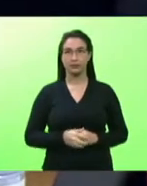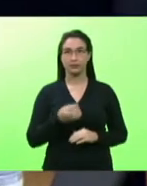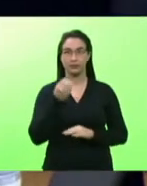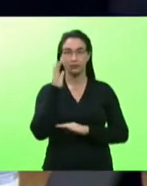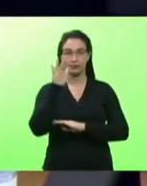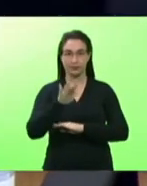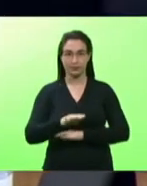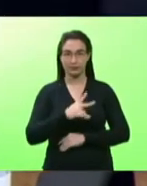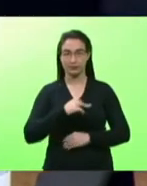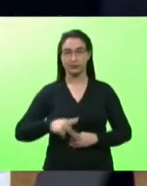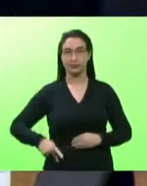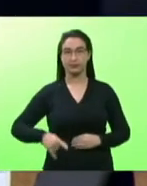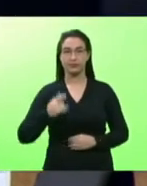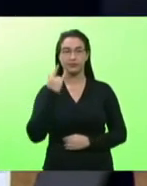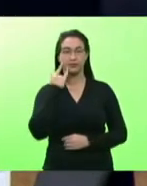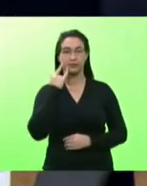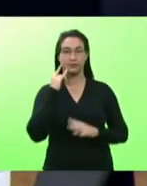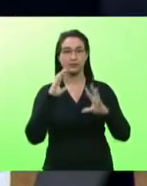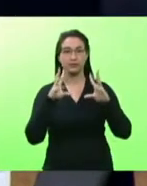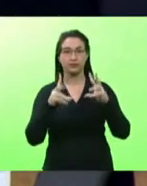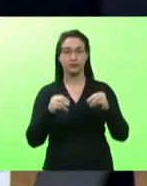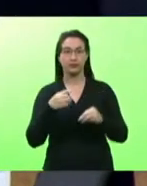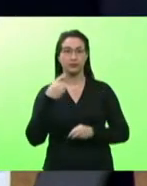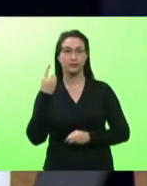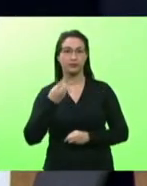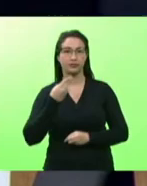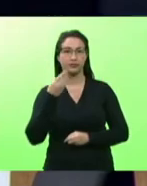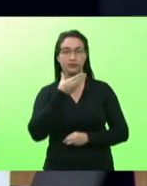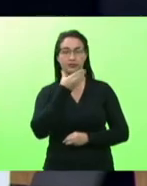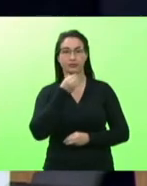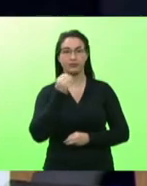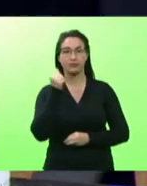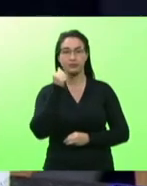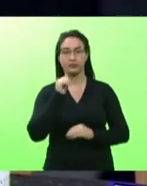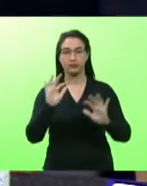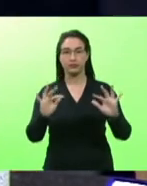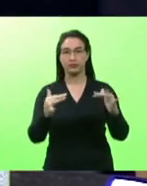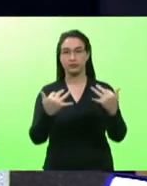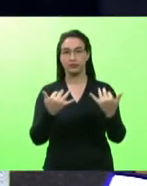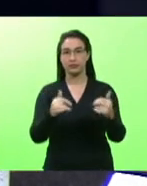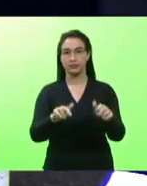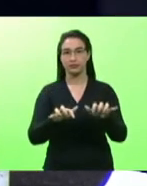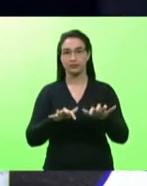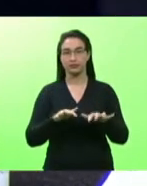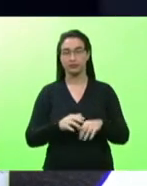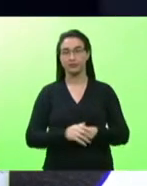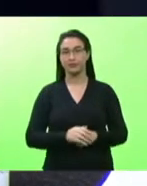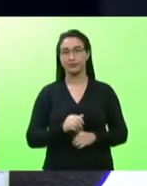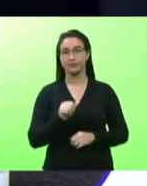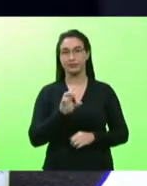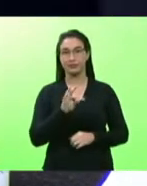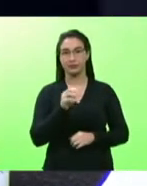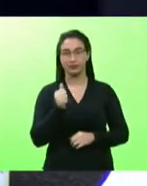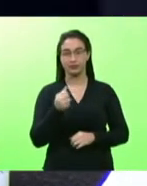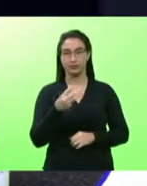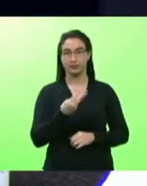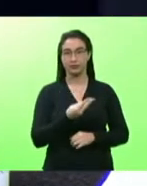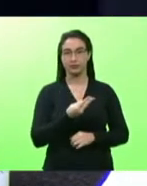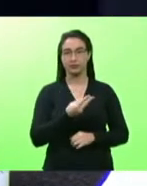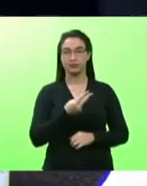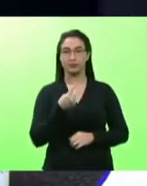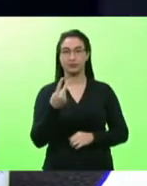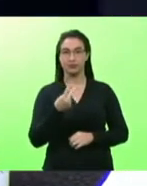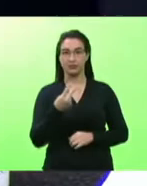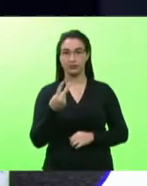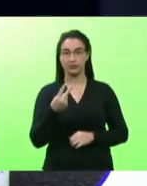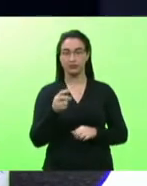presidente Mauro de Nadal, a todos os deputados e deputadas, a quem nos acompanha. Ata da 32ª sessão ordinária e da 3ª